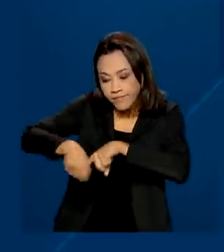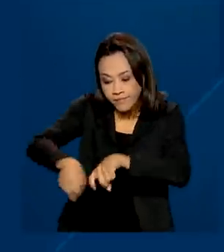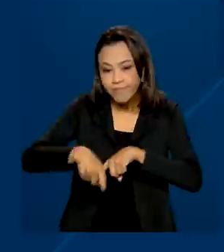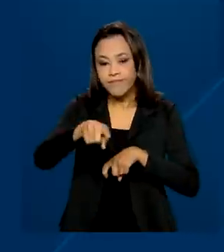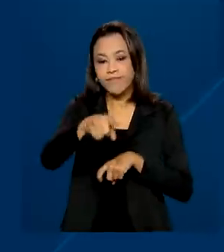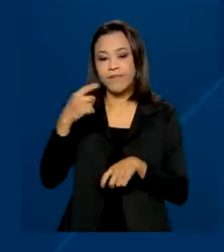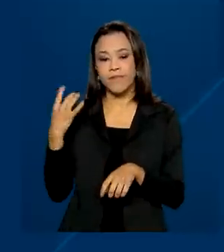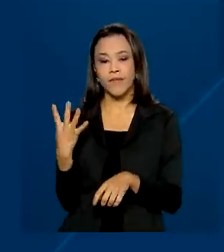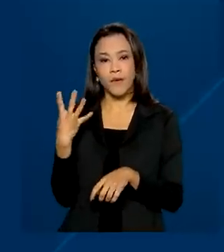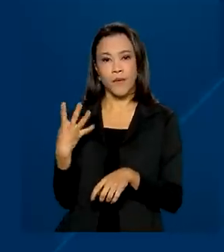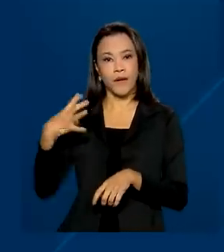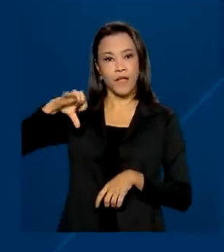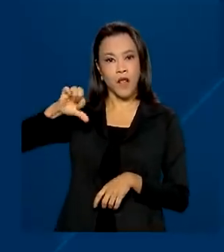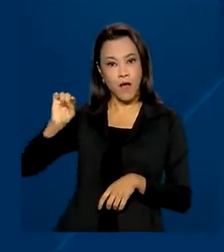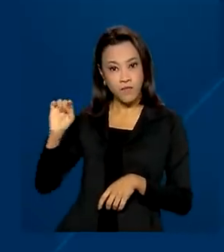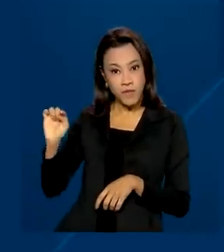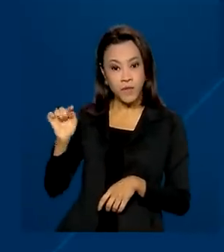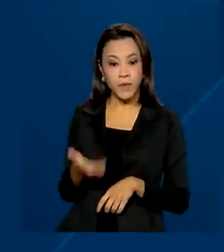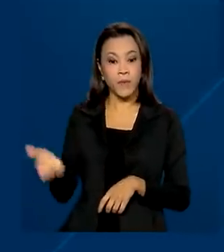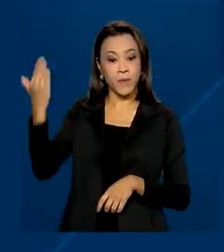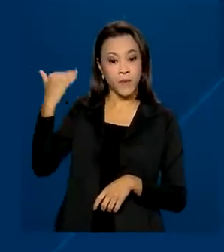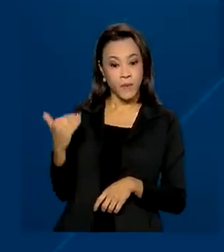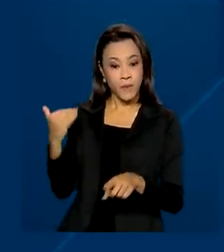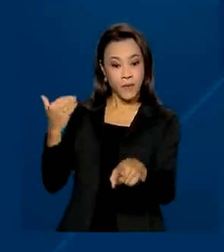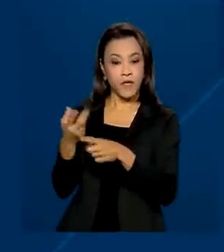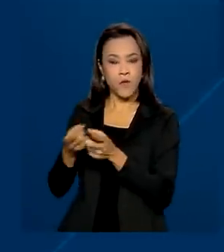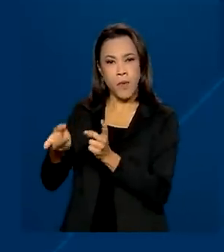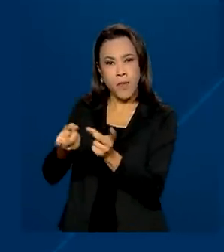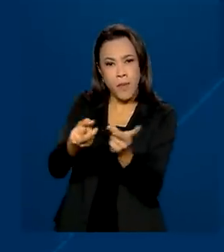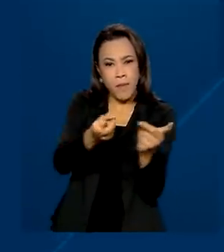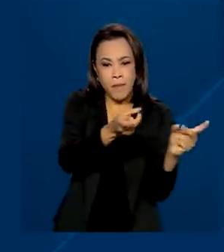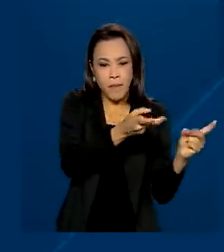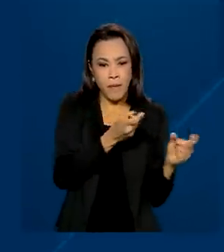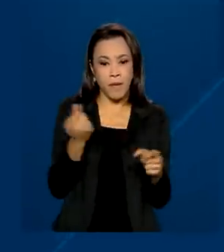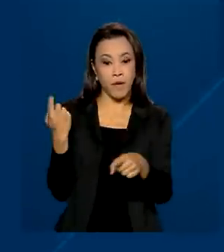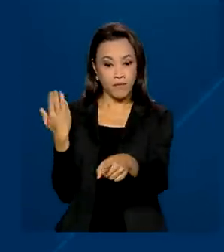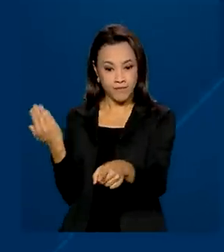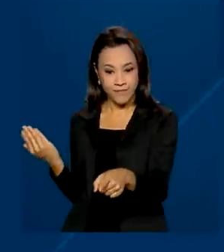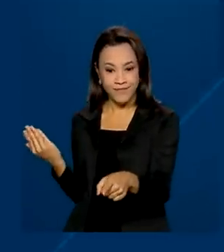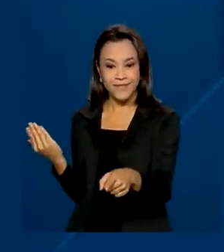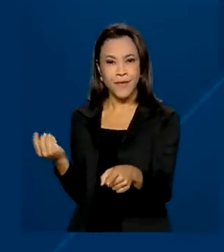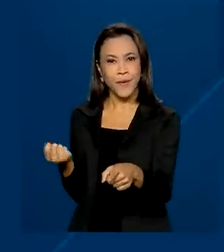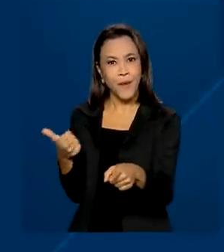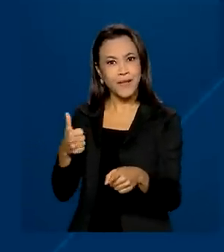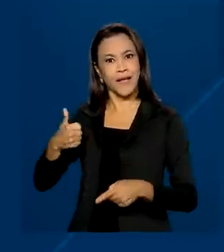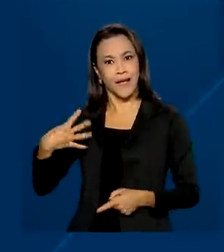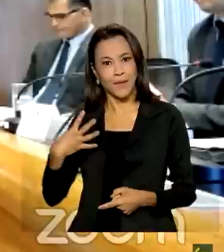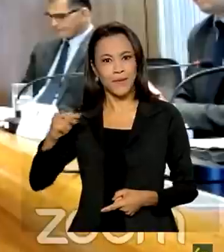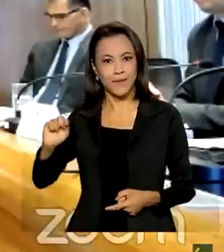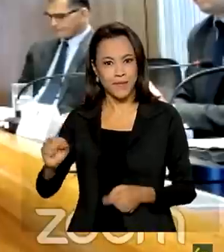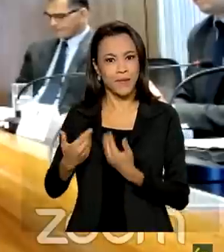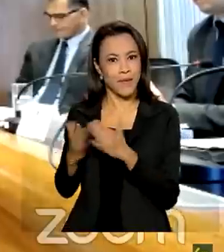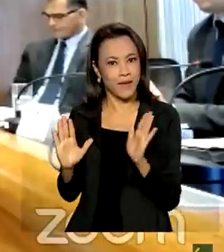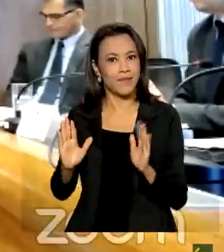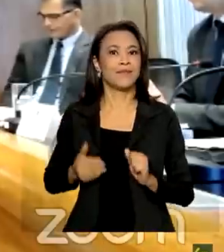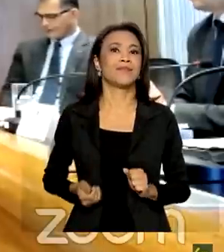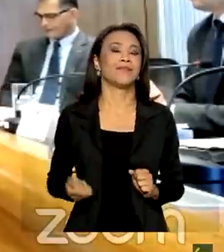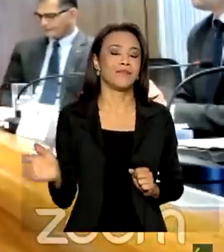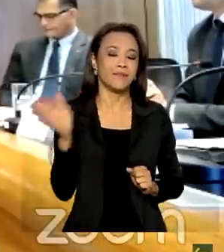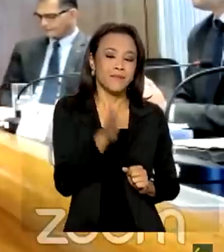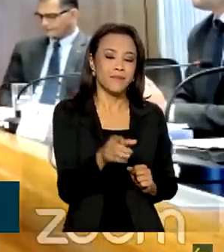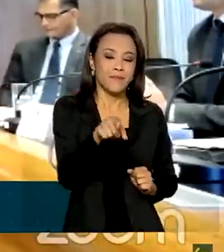49 mil e o comércio com quase 14 mil postos abertos. Os números aqui